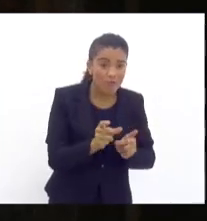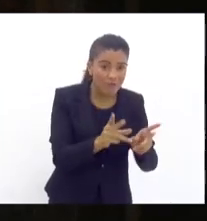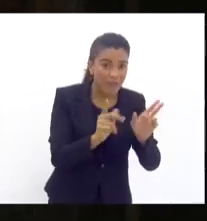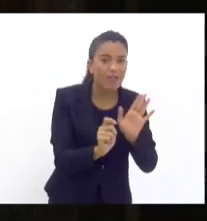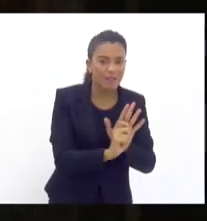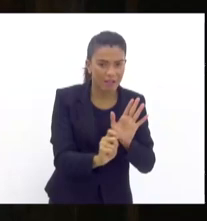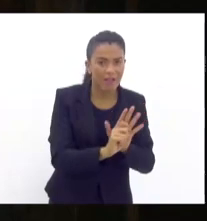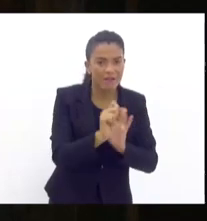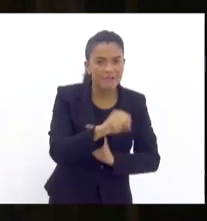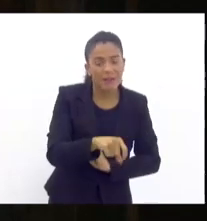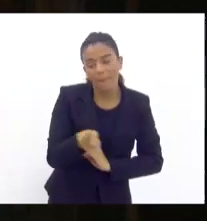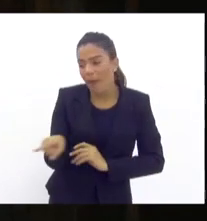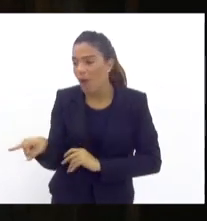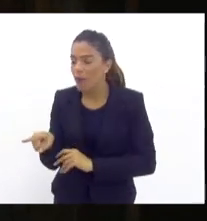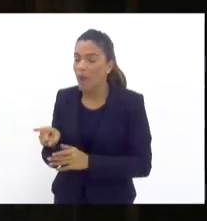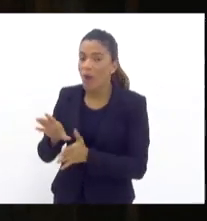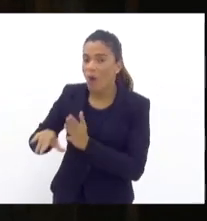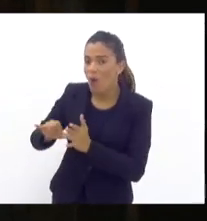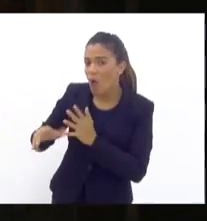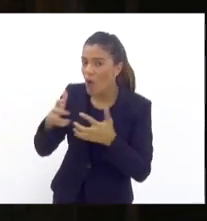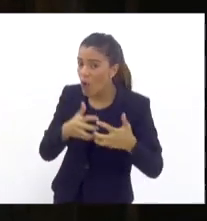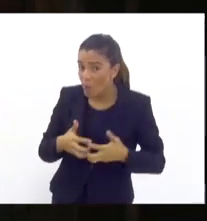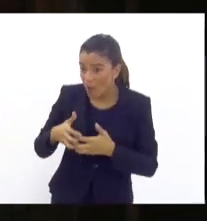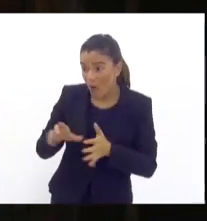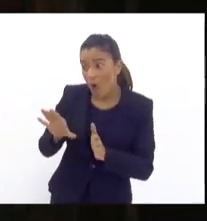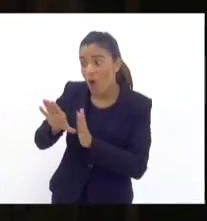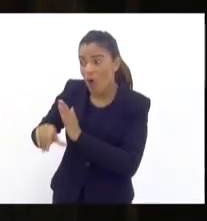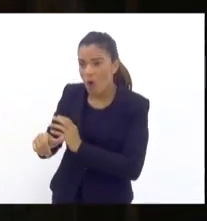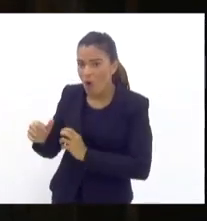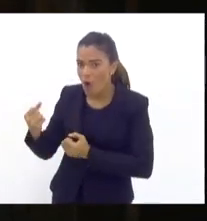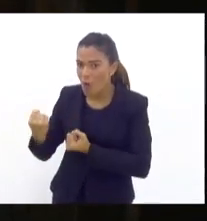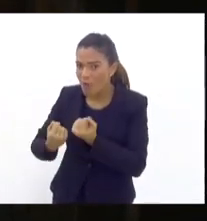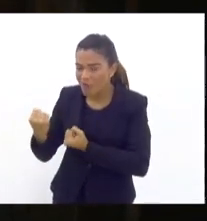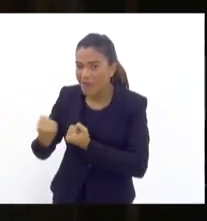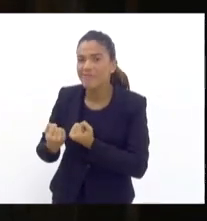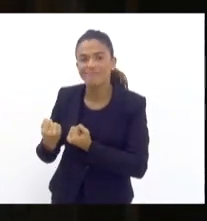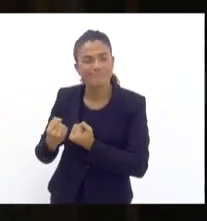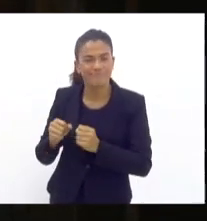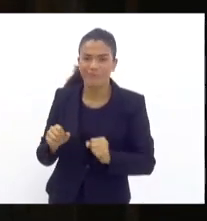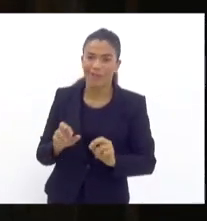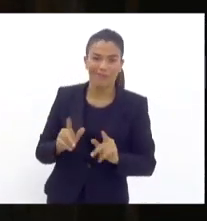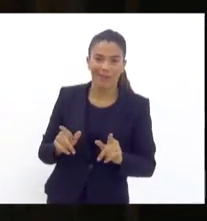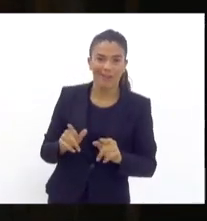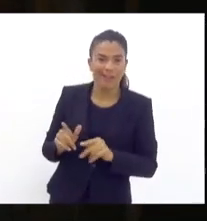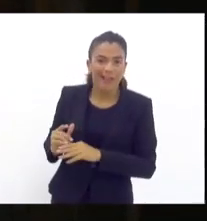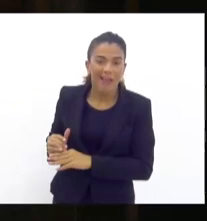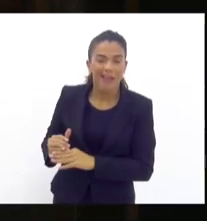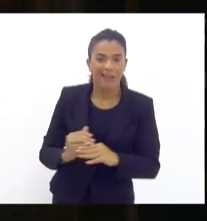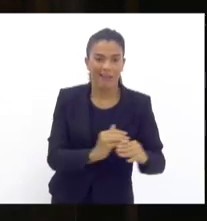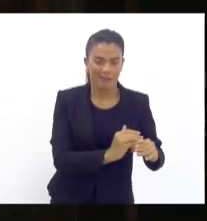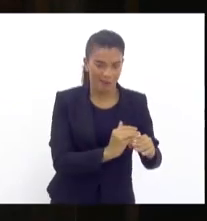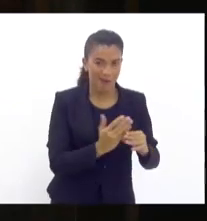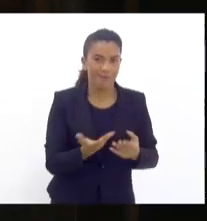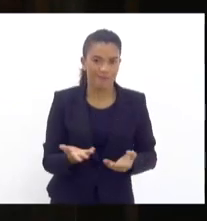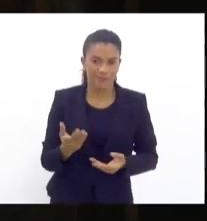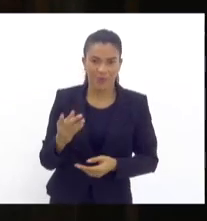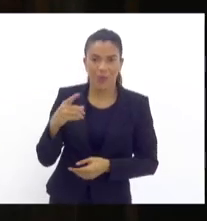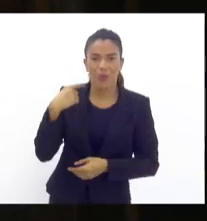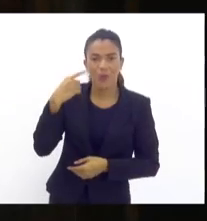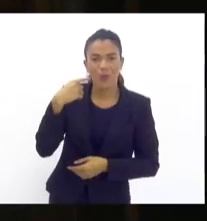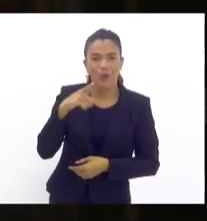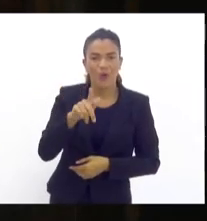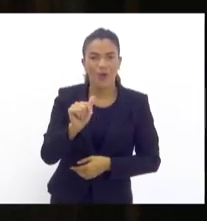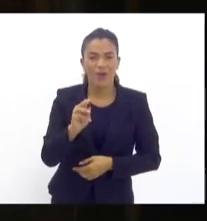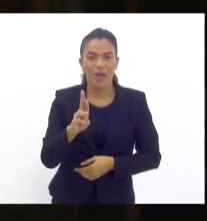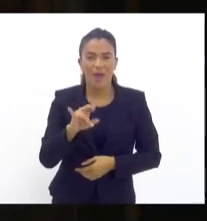correlatos. E com relação ao roubo de cargas e roubo de veículos, não é diferente. Já como foi dito aqui, brilhantemente pelo doutor Gabriel Ferrando,